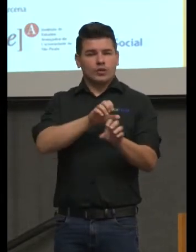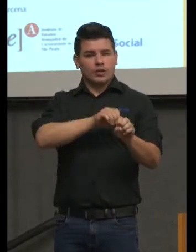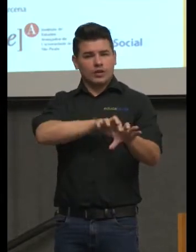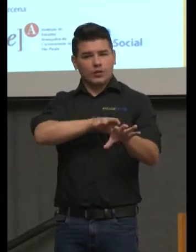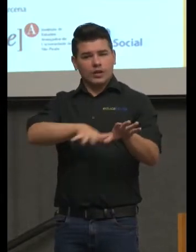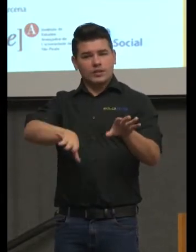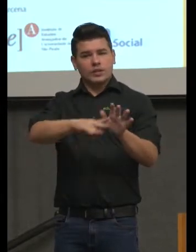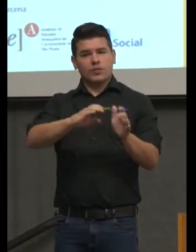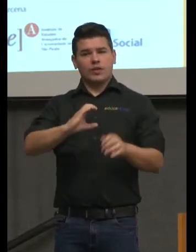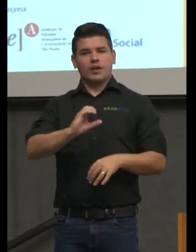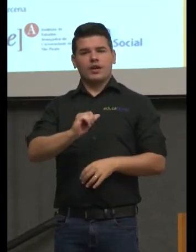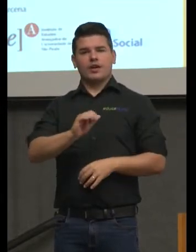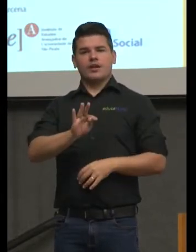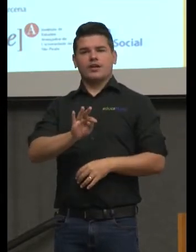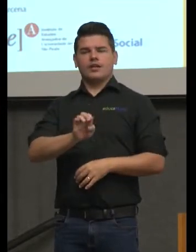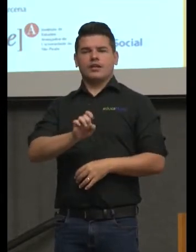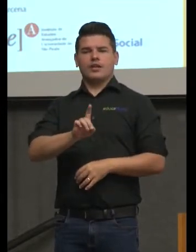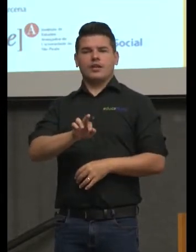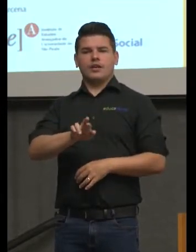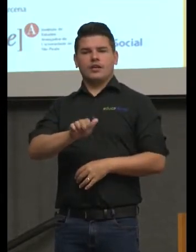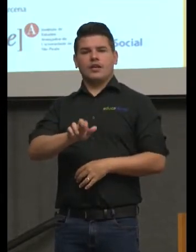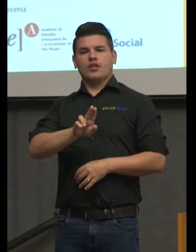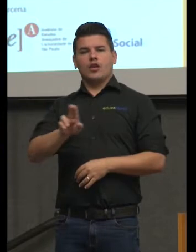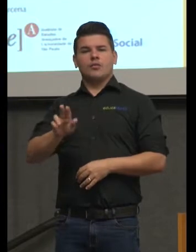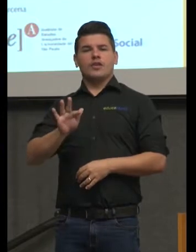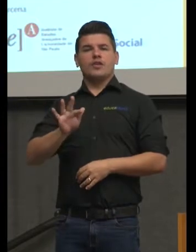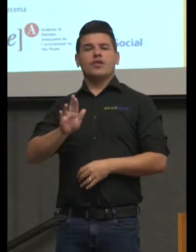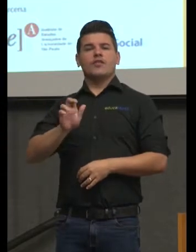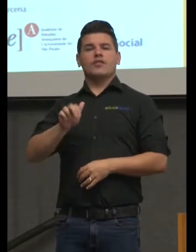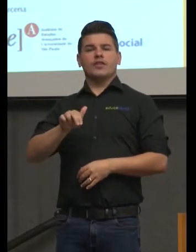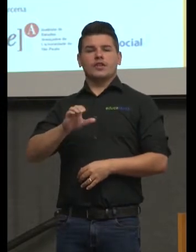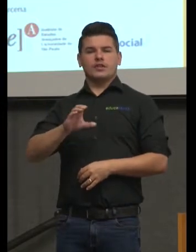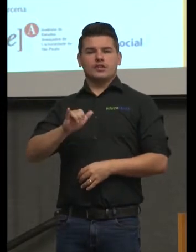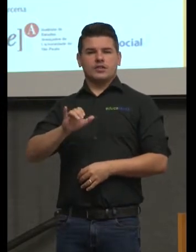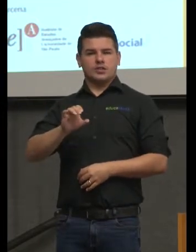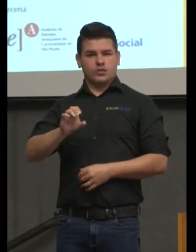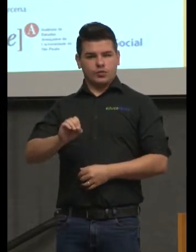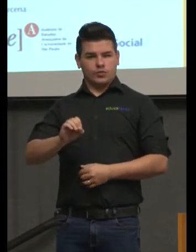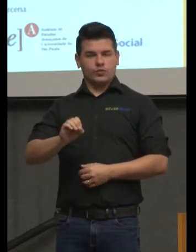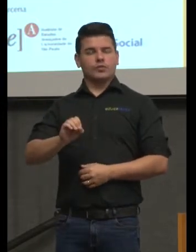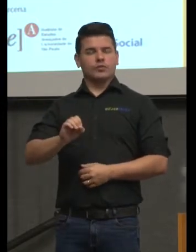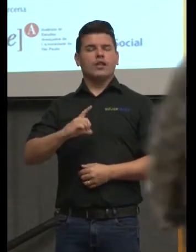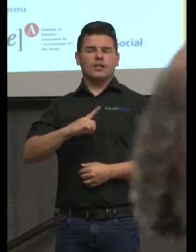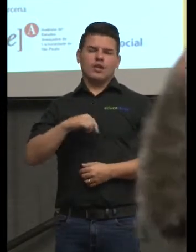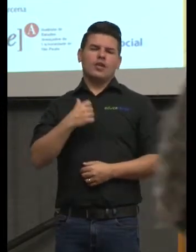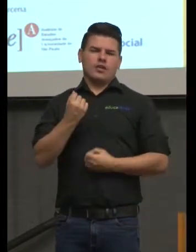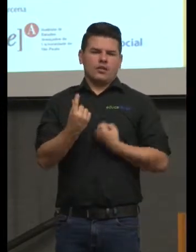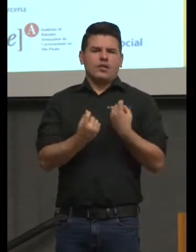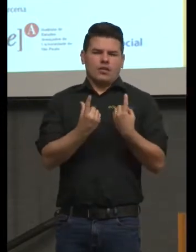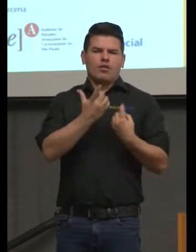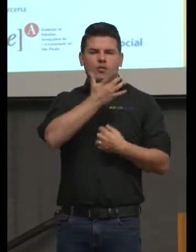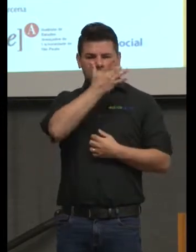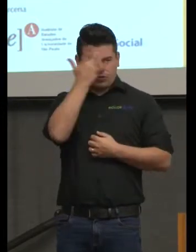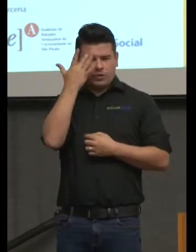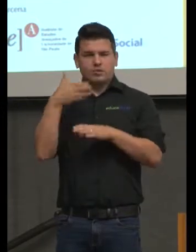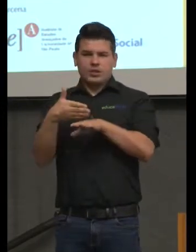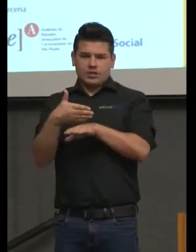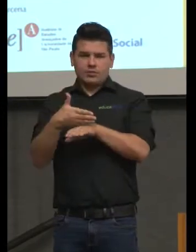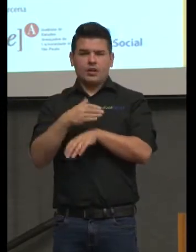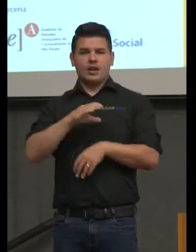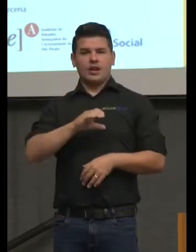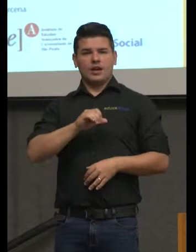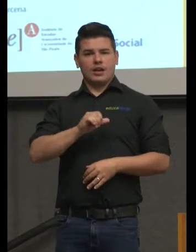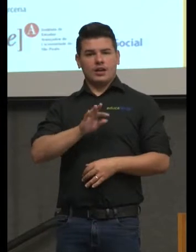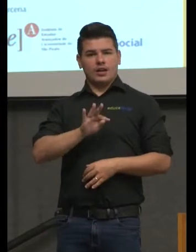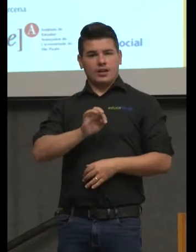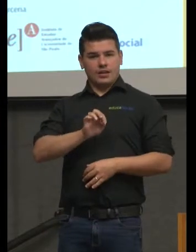Cátedra, que é o Cordão, Francisco Aparecido Cordão. Algumas pessoas da Cátedra só podem aparecer no